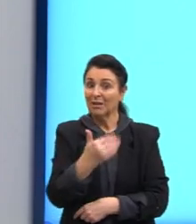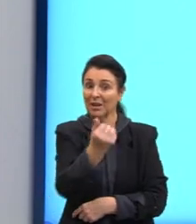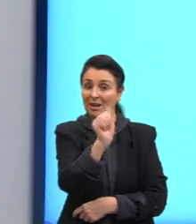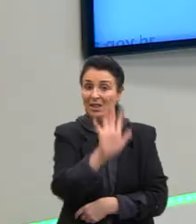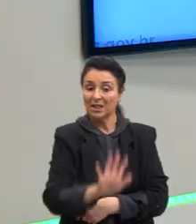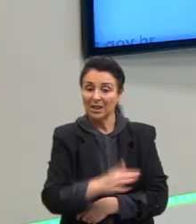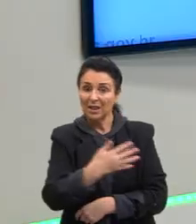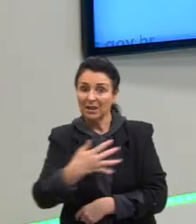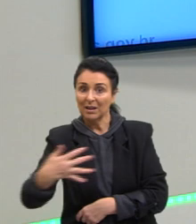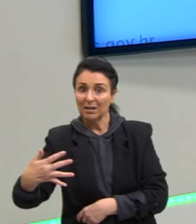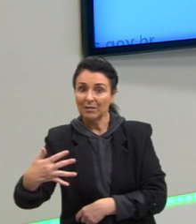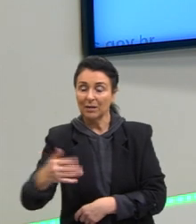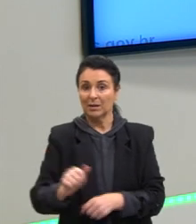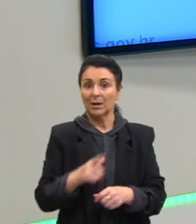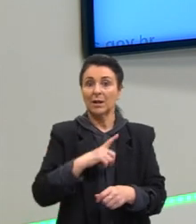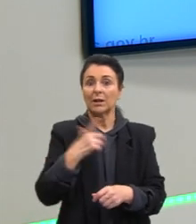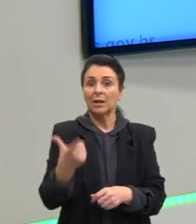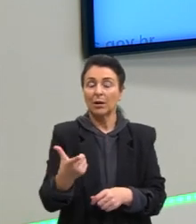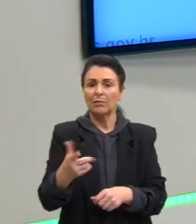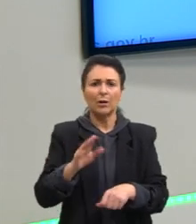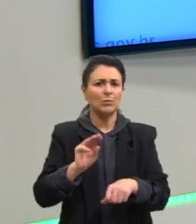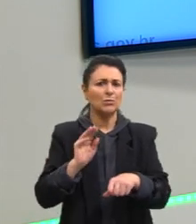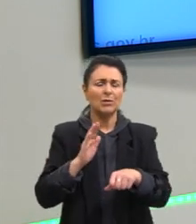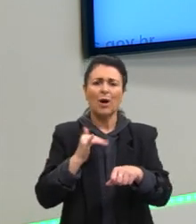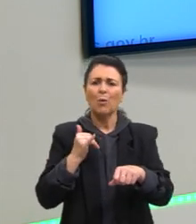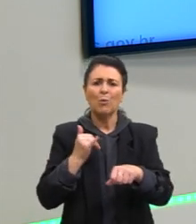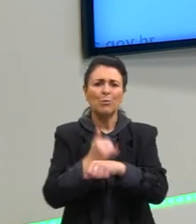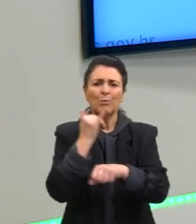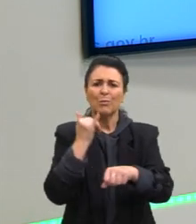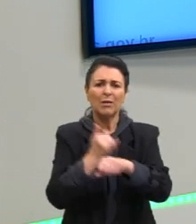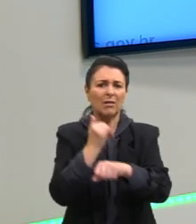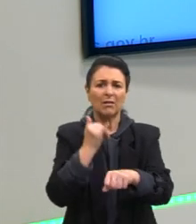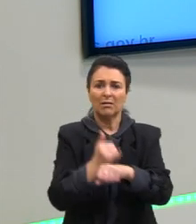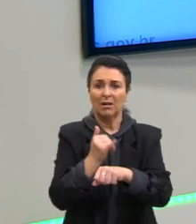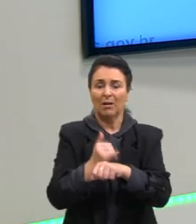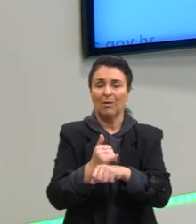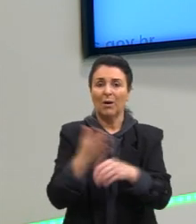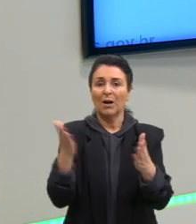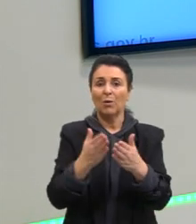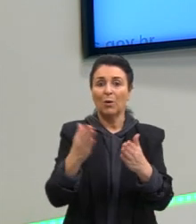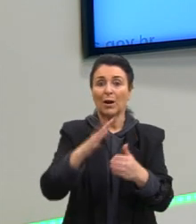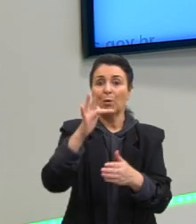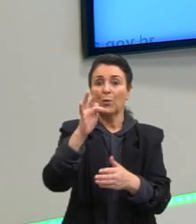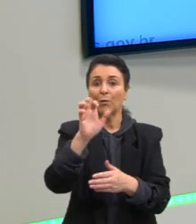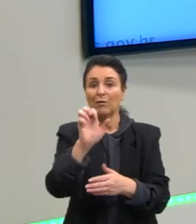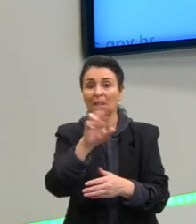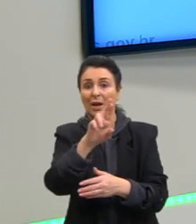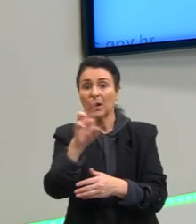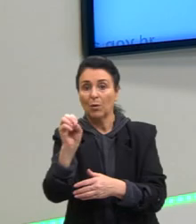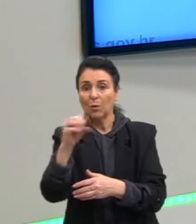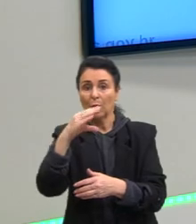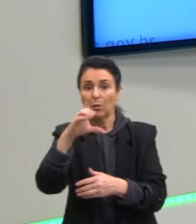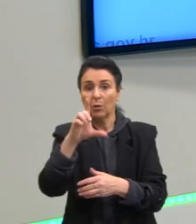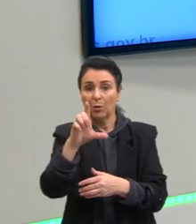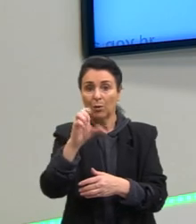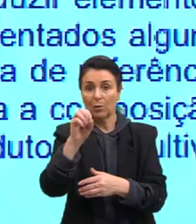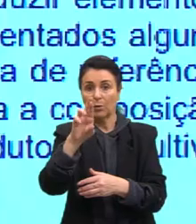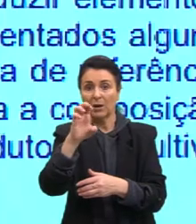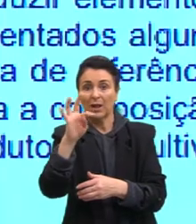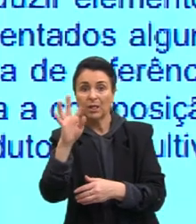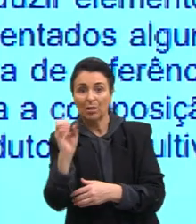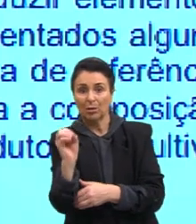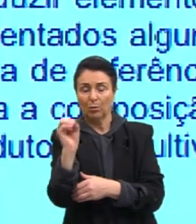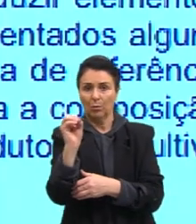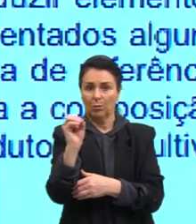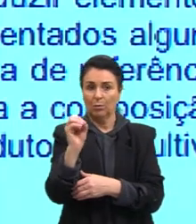adicionar alumínio, porque que eu vou adicionar o metal? Cloreto de ferro. O cloreto de ferro também não vai trazer influência aqui no no